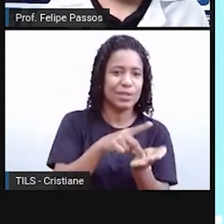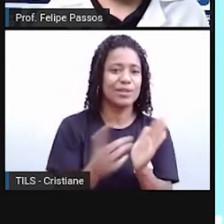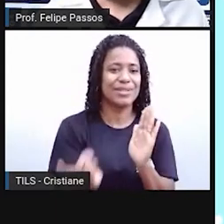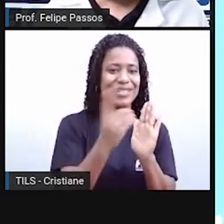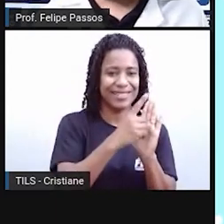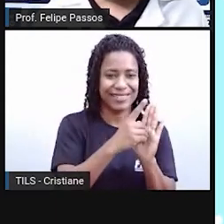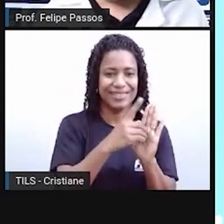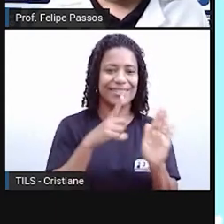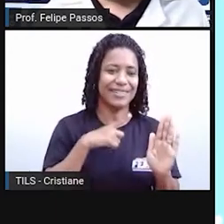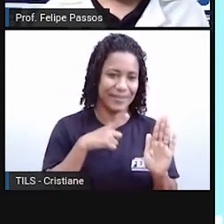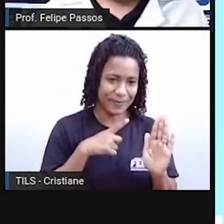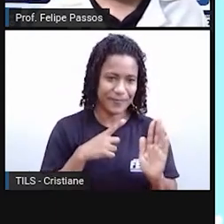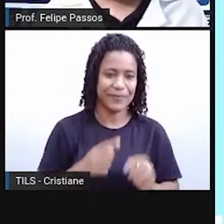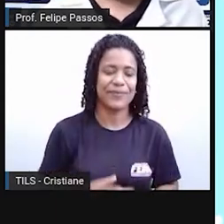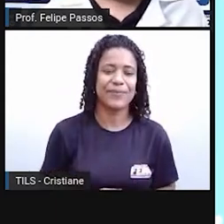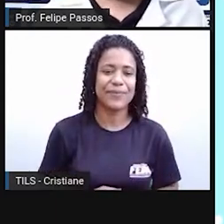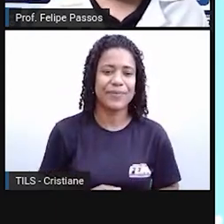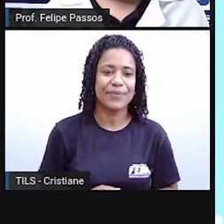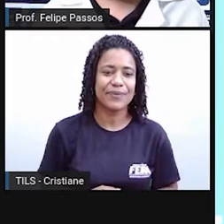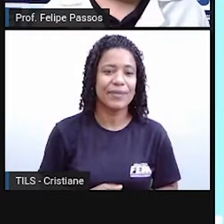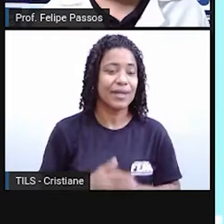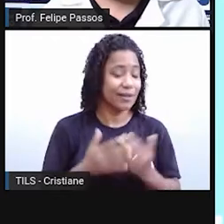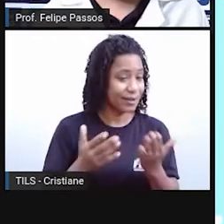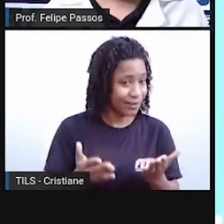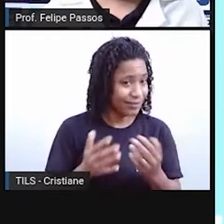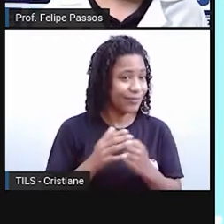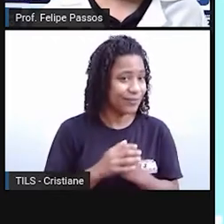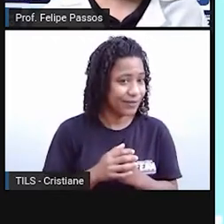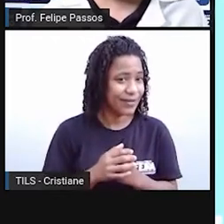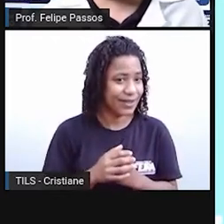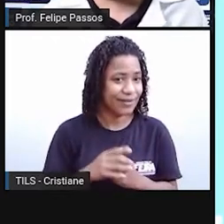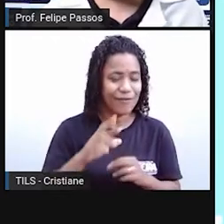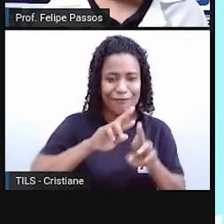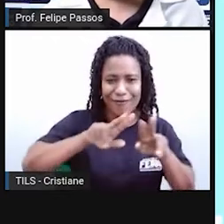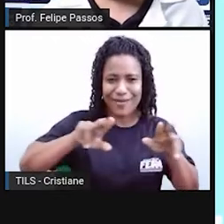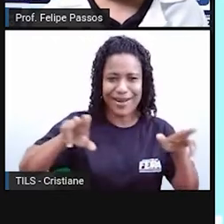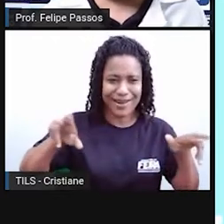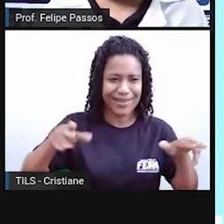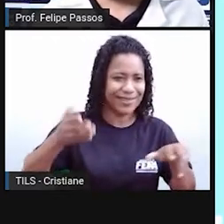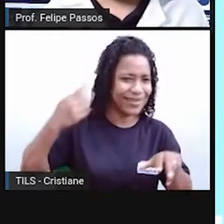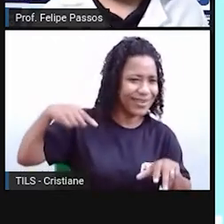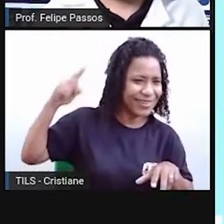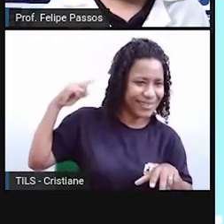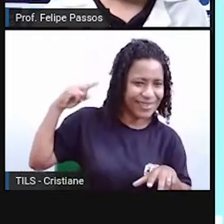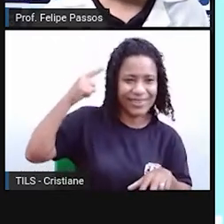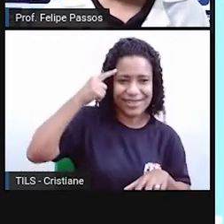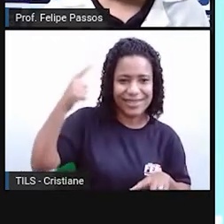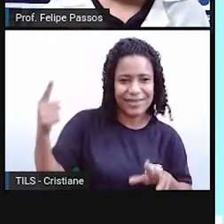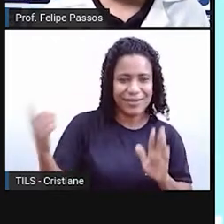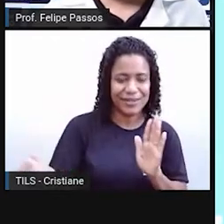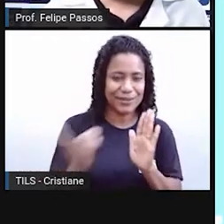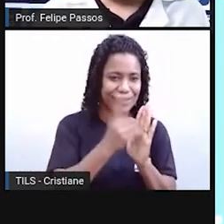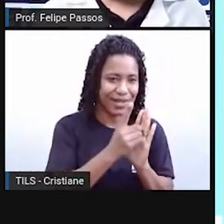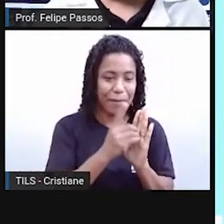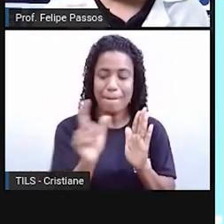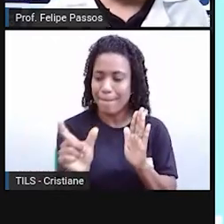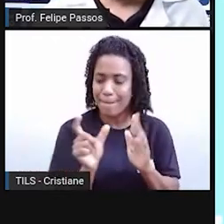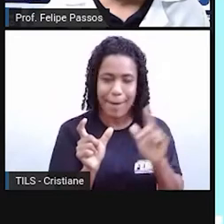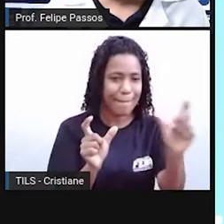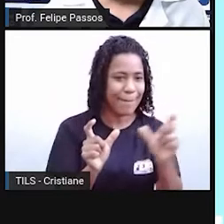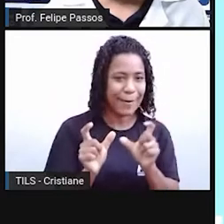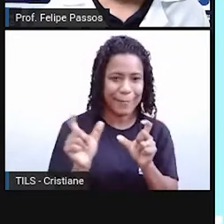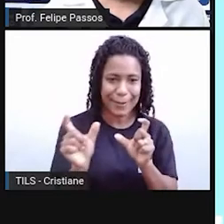né? Então, recentemente mesmo, tivemos aí o acréscimo de várias palavras ao dicionário. Palavras que sofreram o